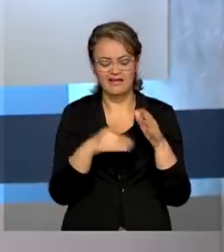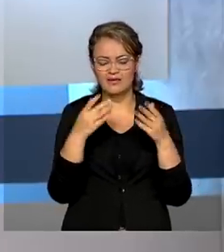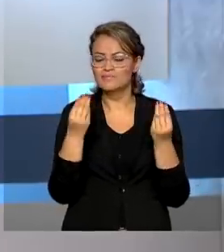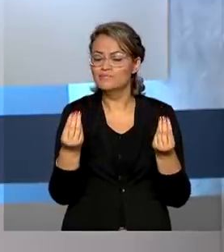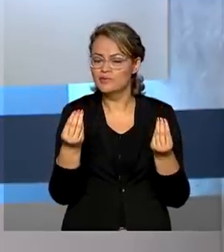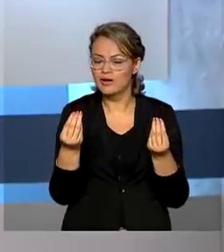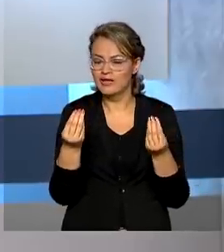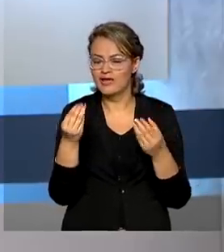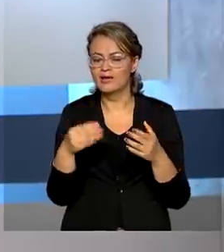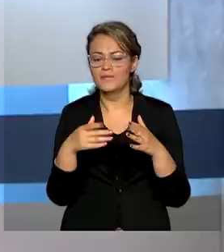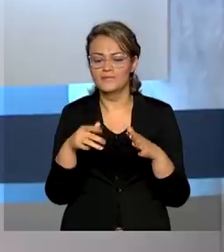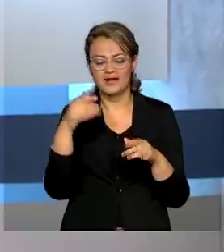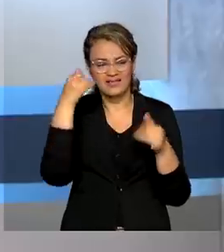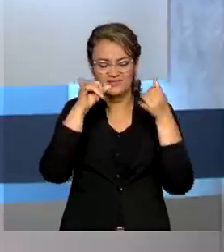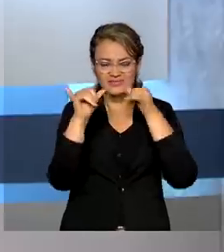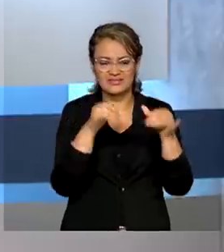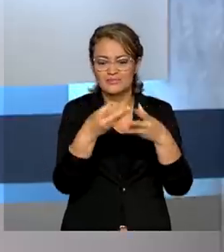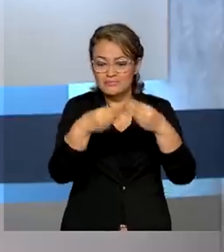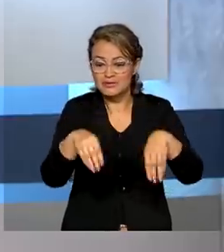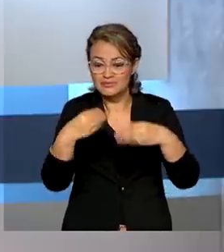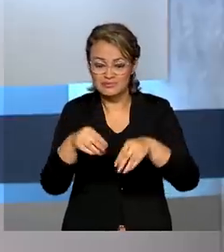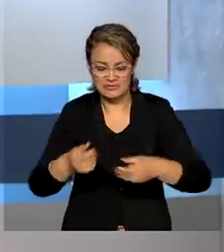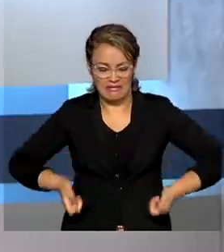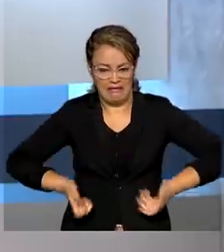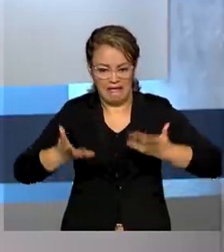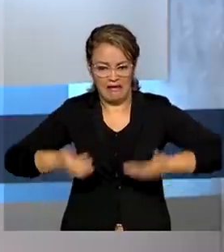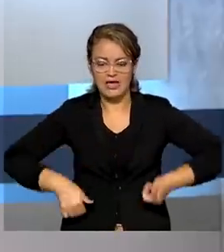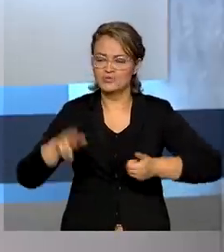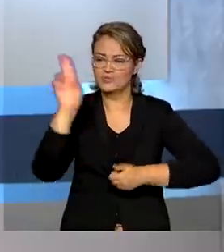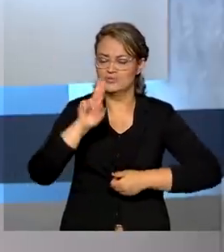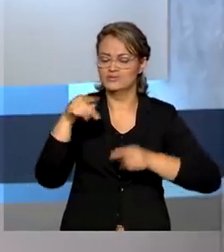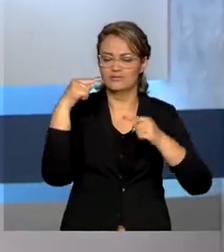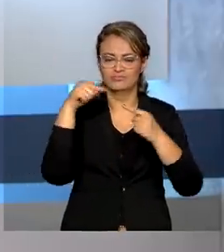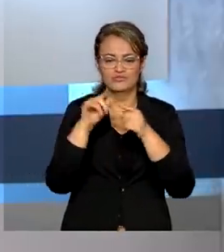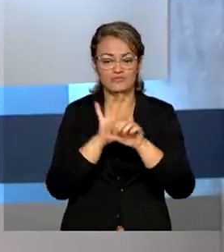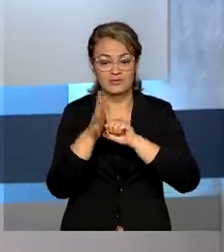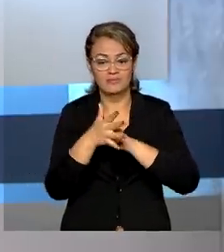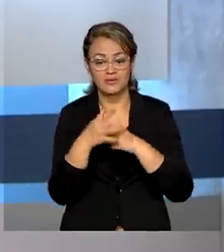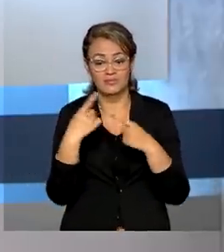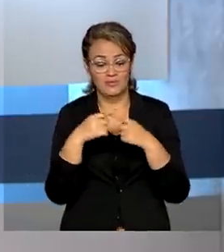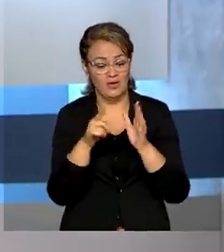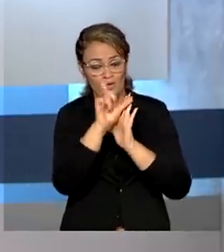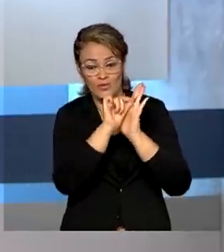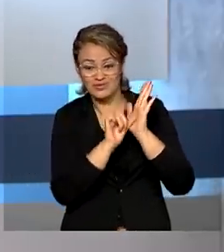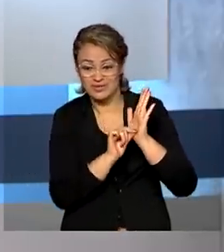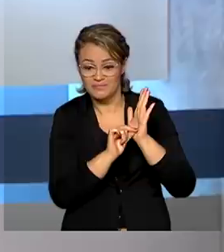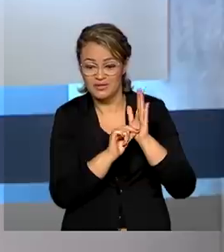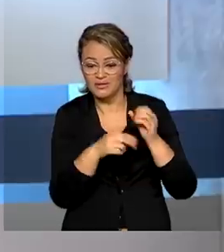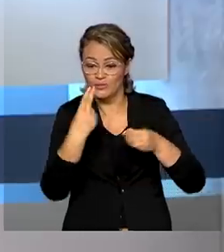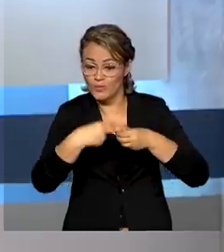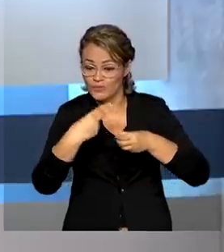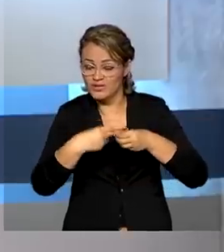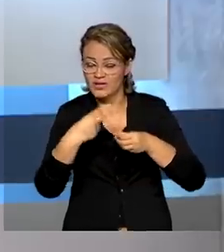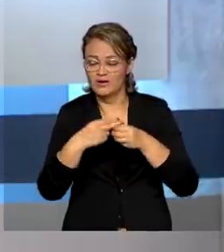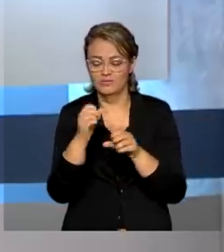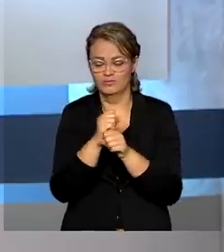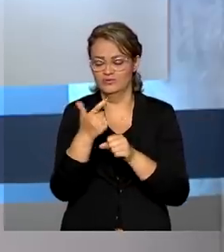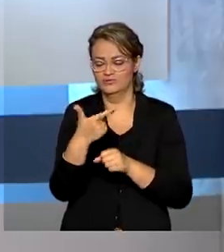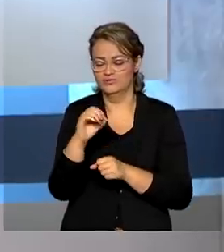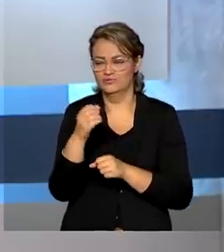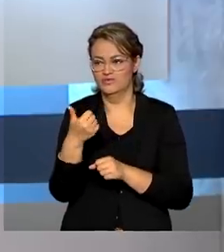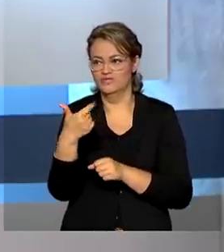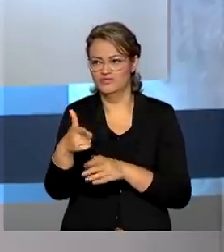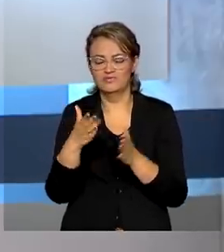dos órgãos públicos diante de gastos emergenciais da pandemia, já que o orçamento da União de 2021 deve ser